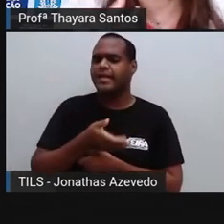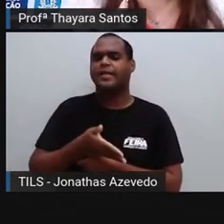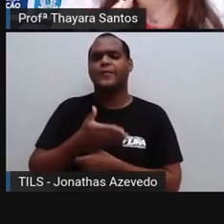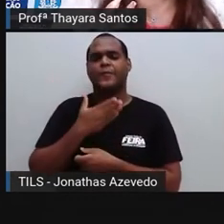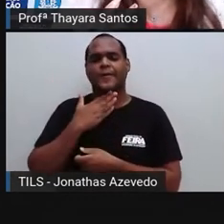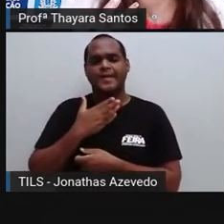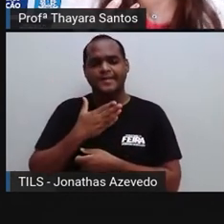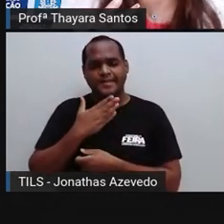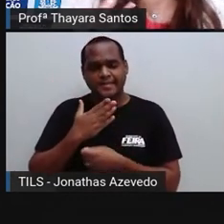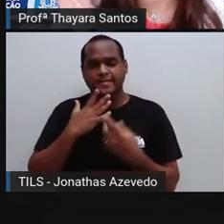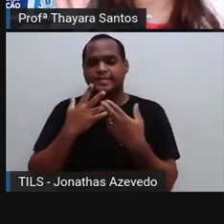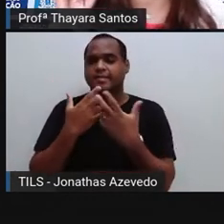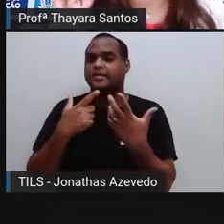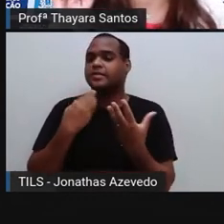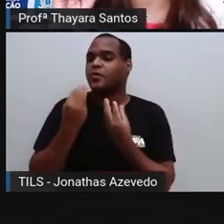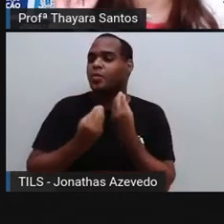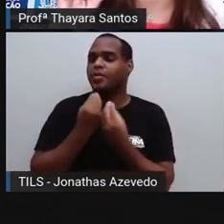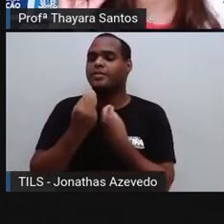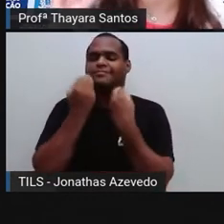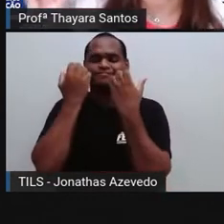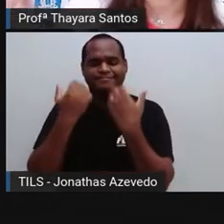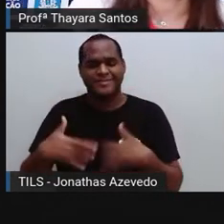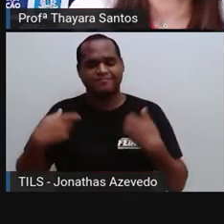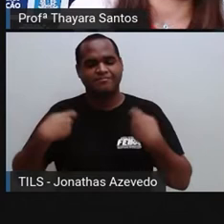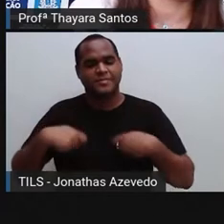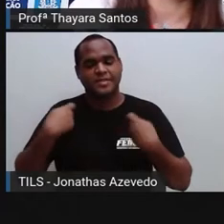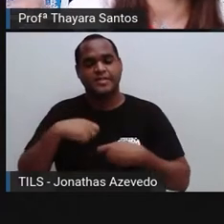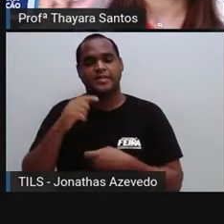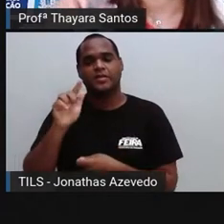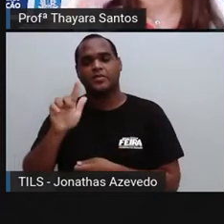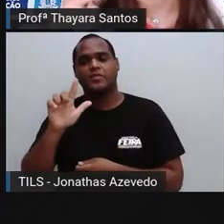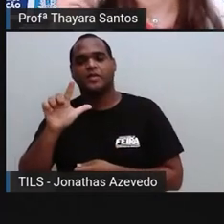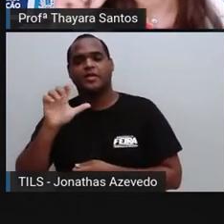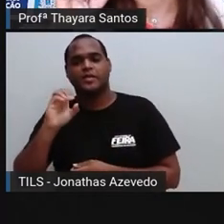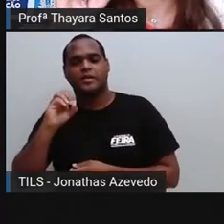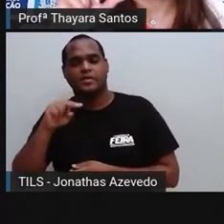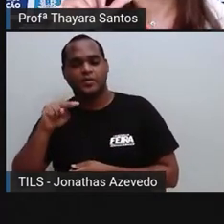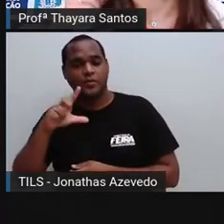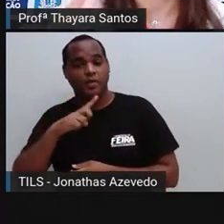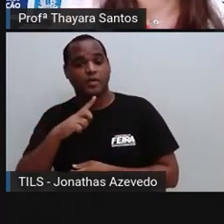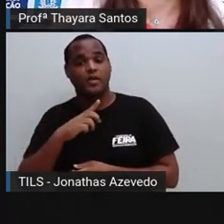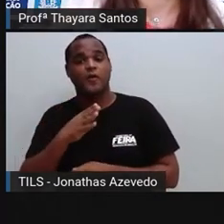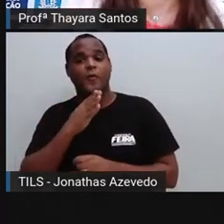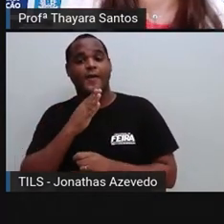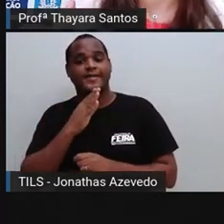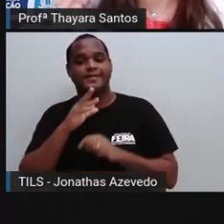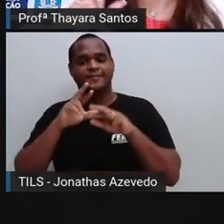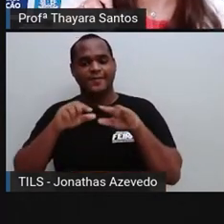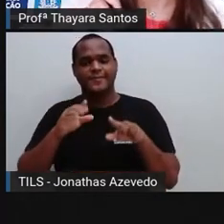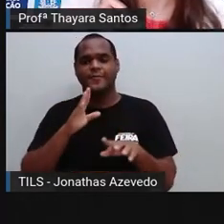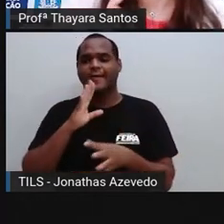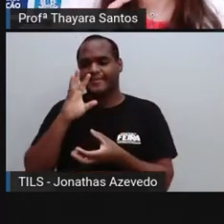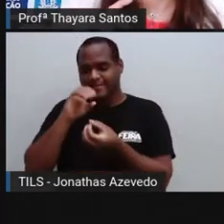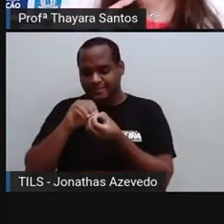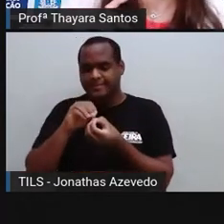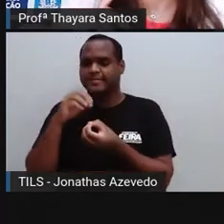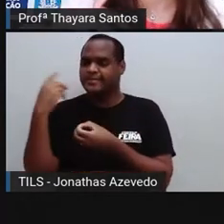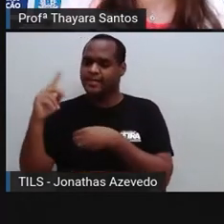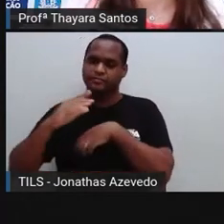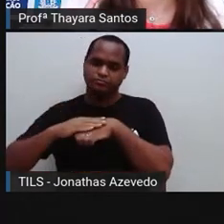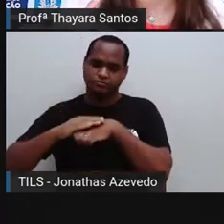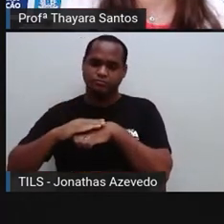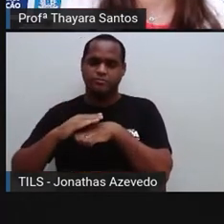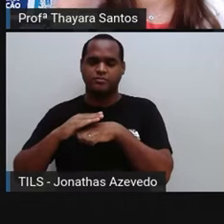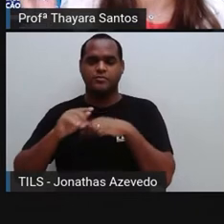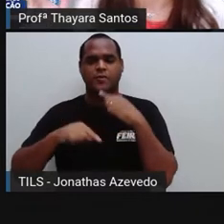reconhecê-la. A célula que precisa do glucagon, ela consegue reconhecê-la. Então, não